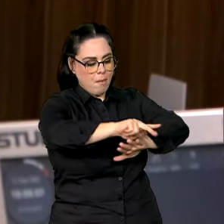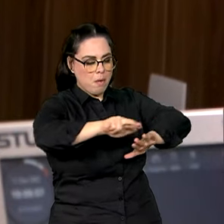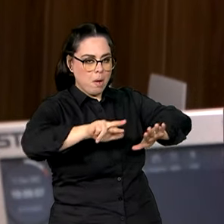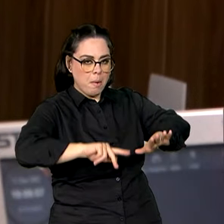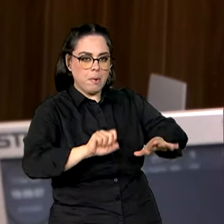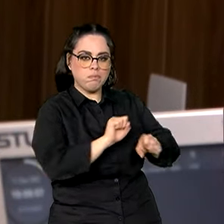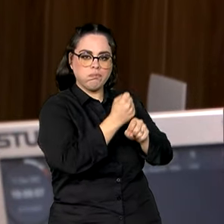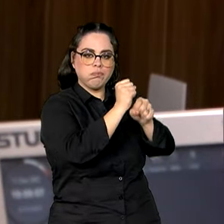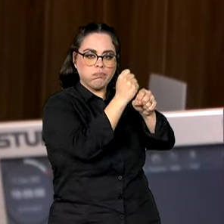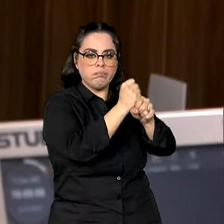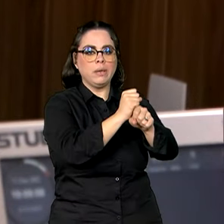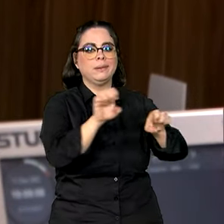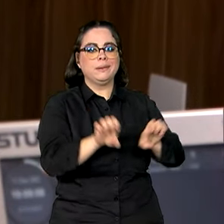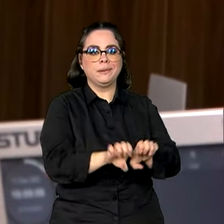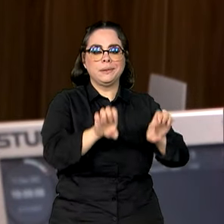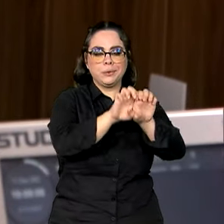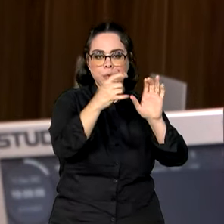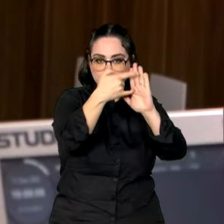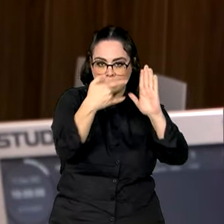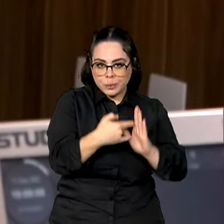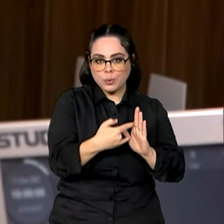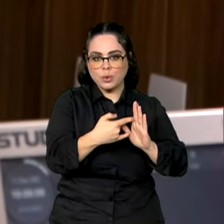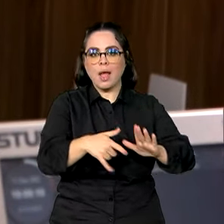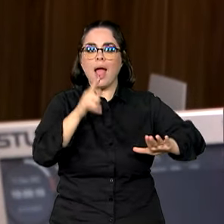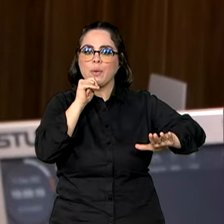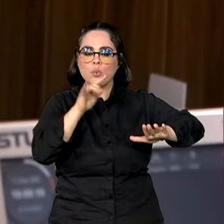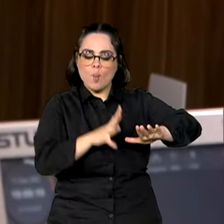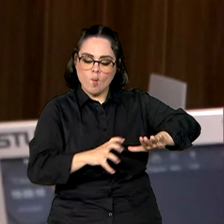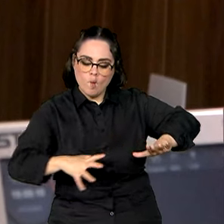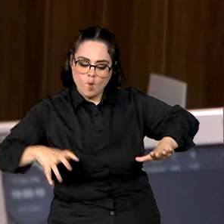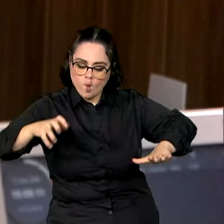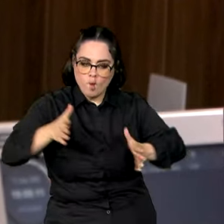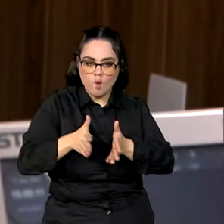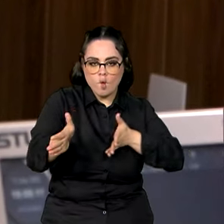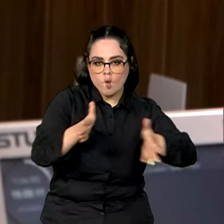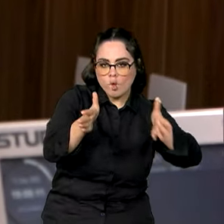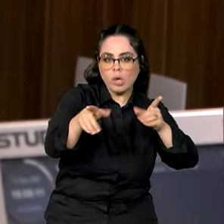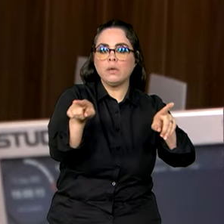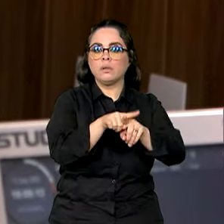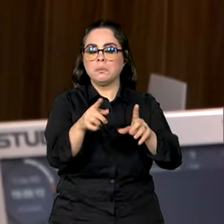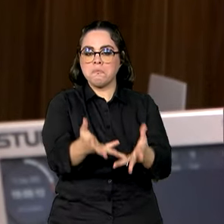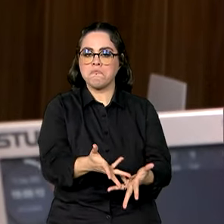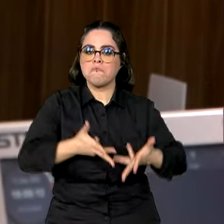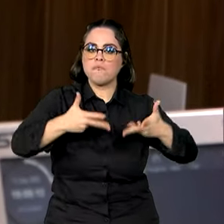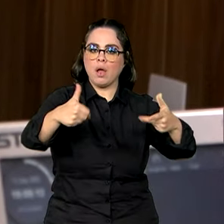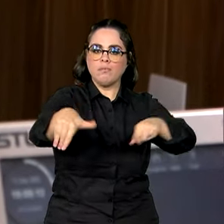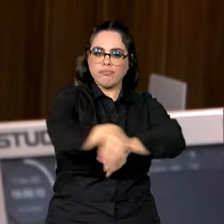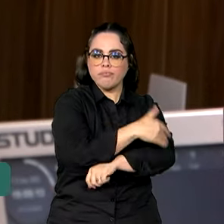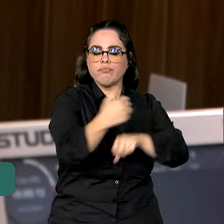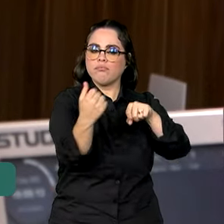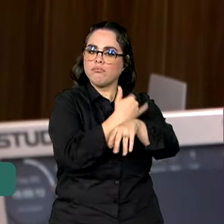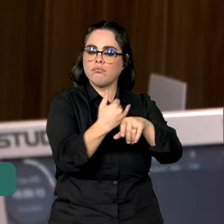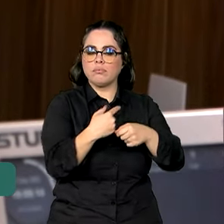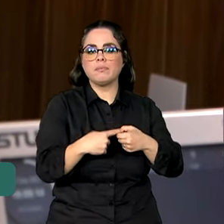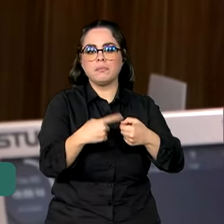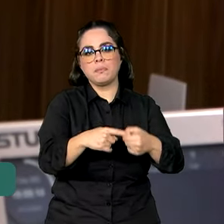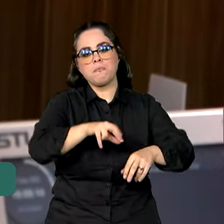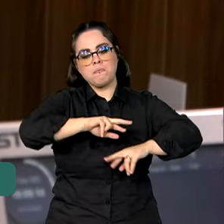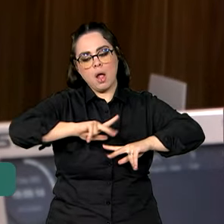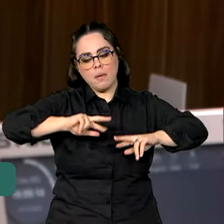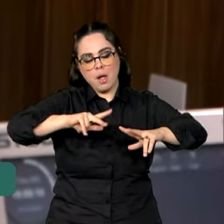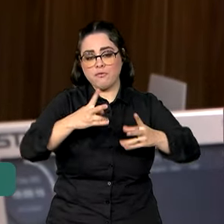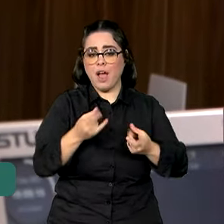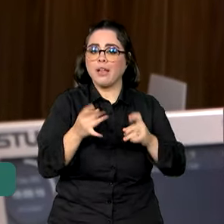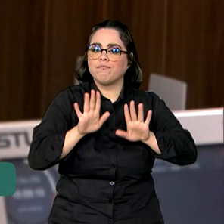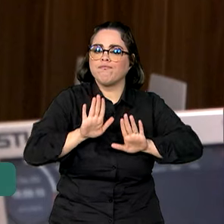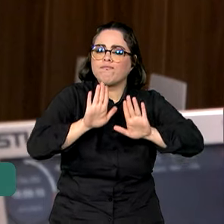infraestrutura, obras de drenagem, obras de melhoria da cidade, que ficaram vários legados